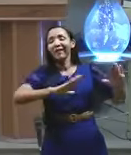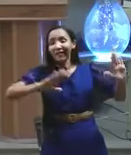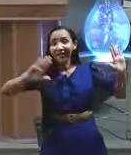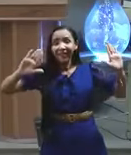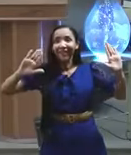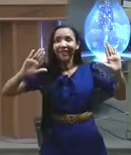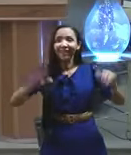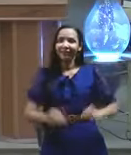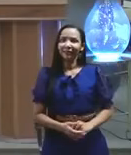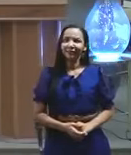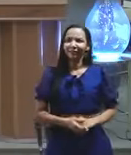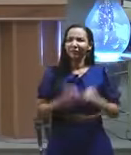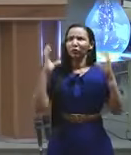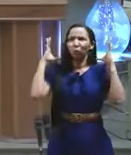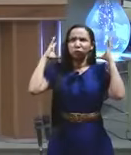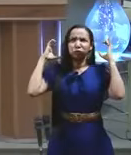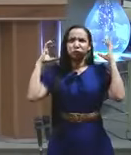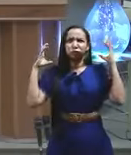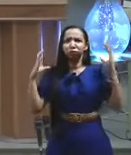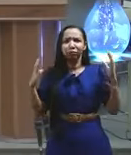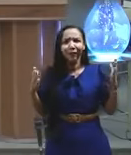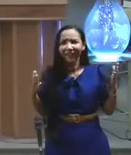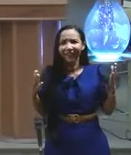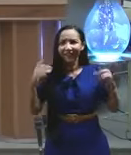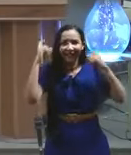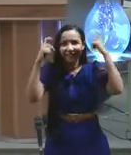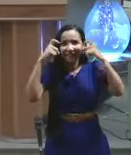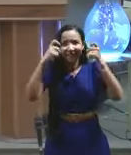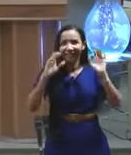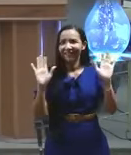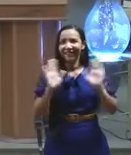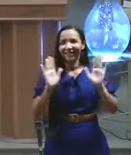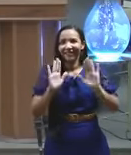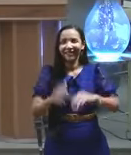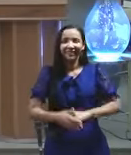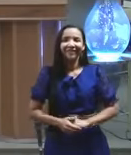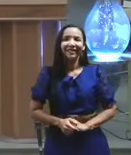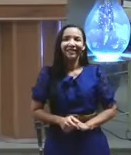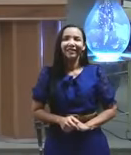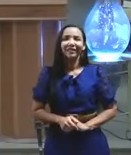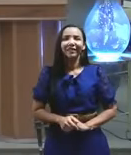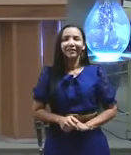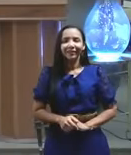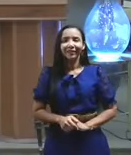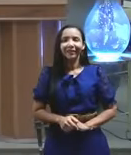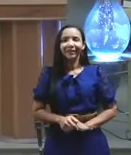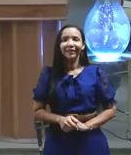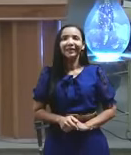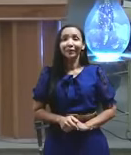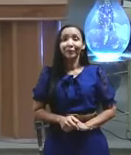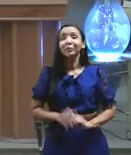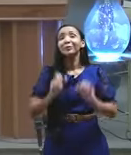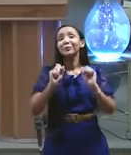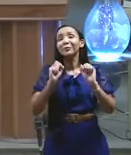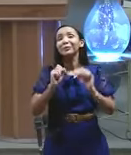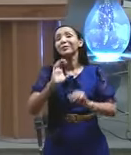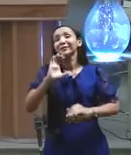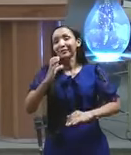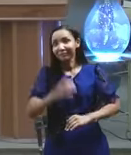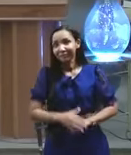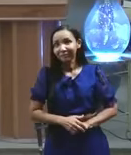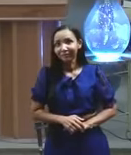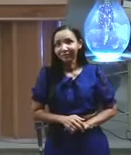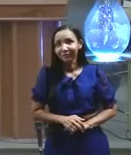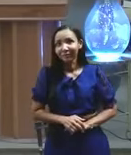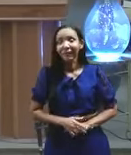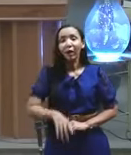uma zoadona aí às vezes tu vai expulsar um demônio ele faz uma zoadona aí meu Deus do céu aí